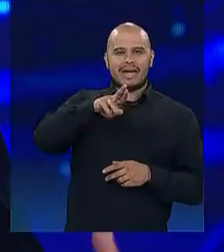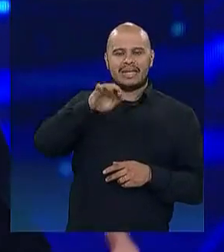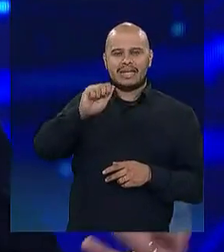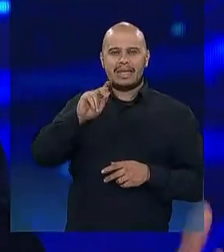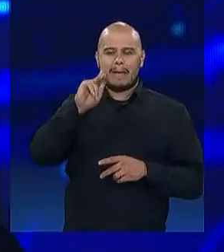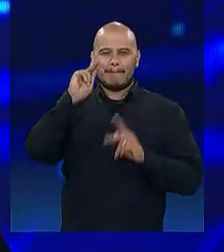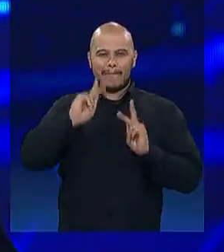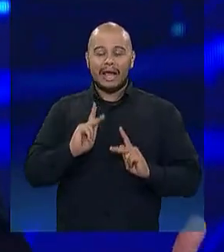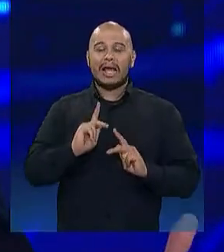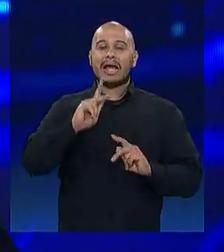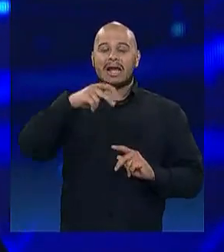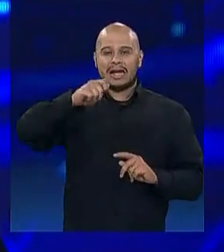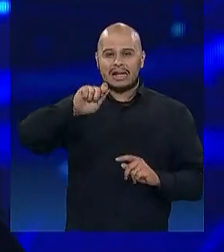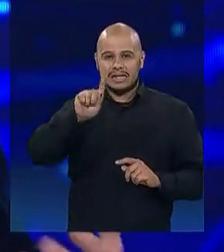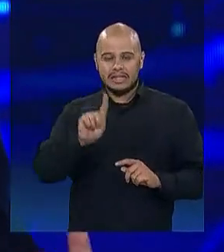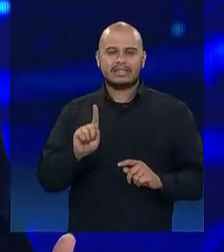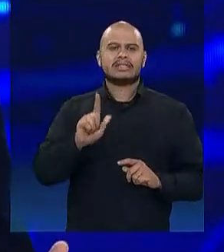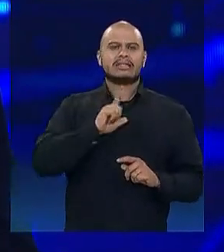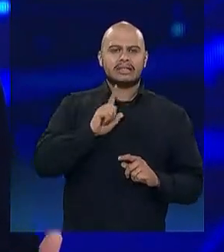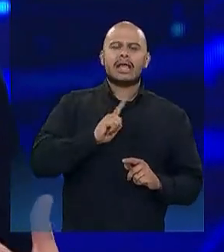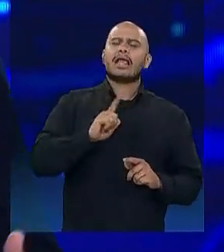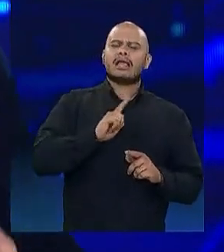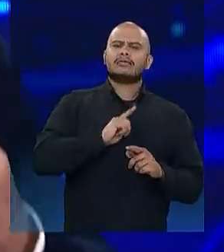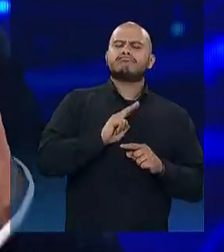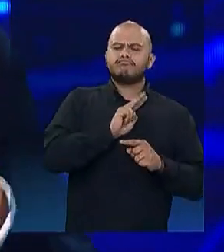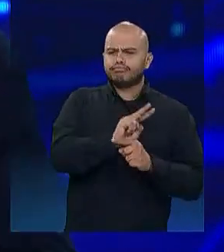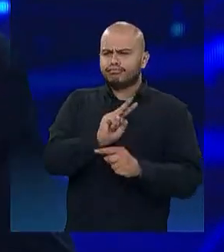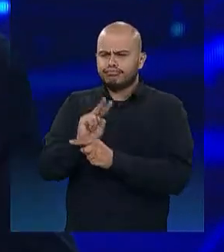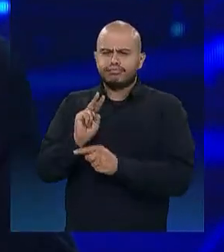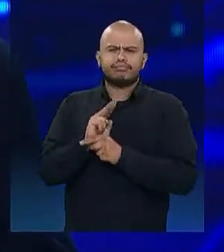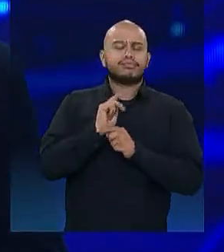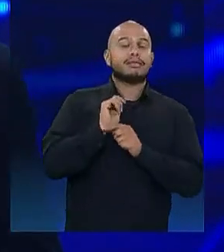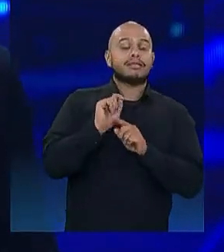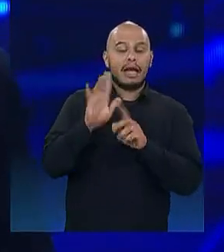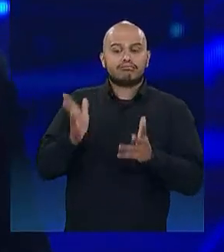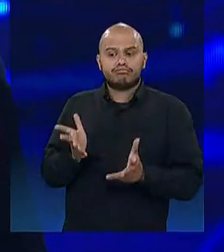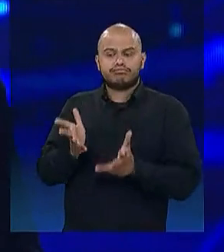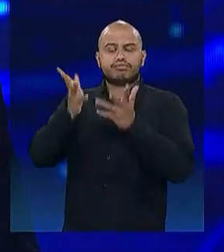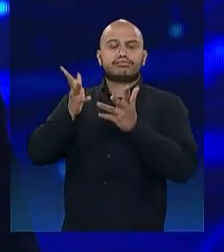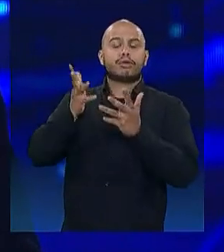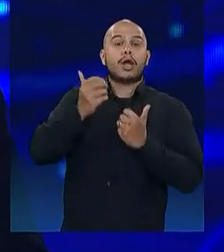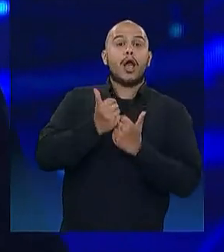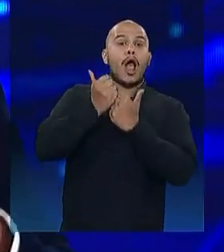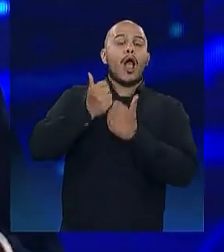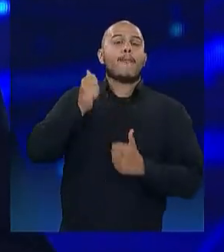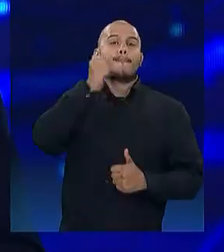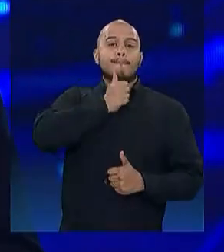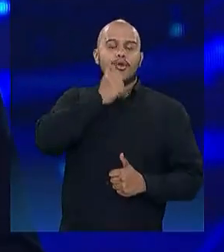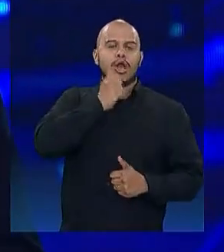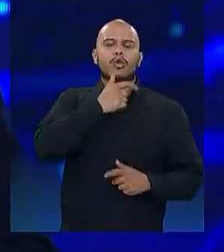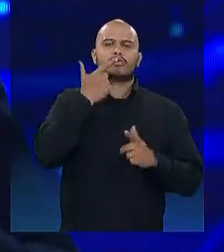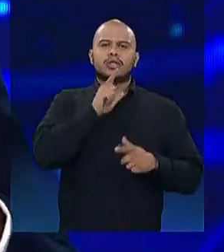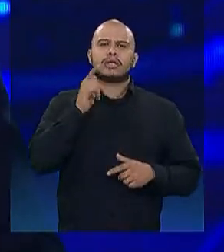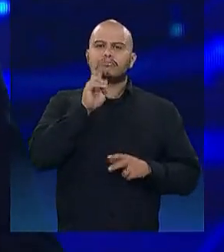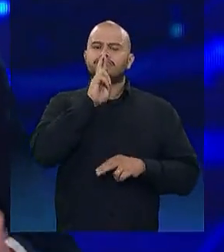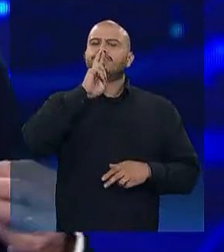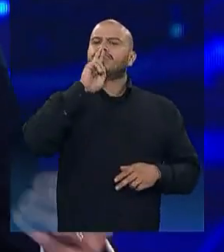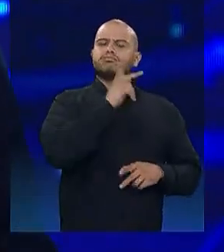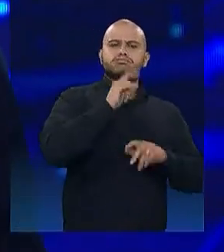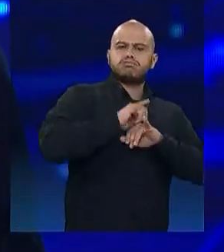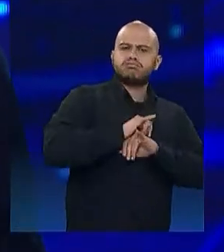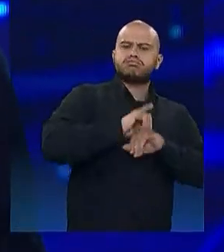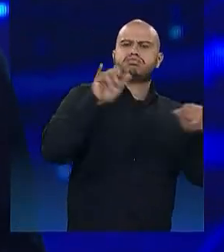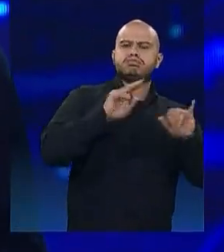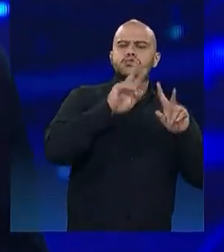brutalmente as mulheres que têm coragem de denunciar estupro. Nós temos que aproveitar as boas